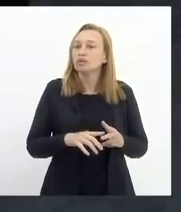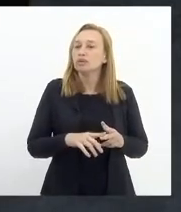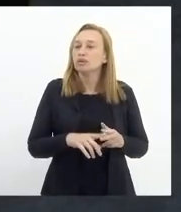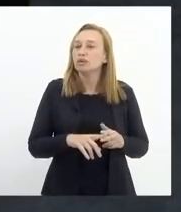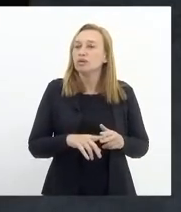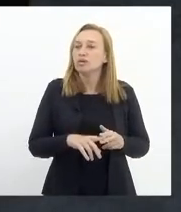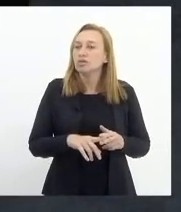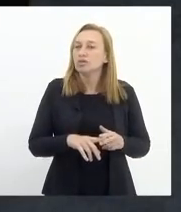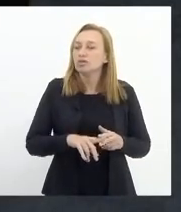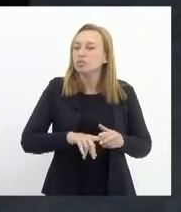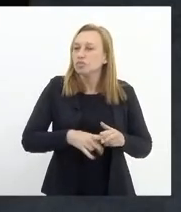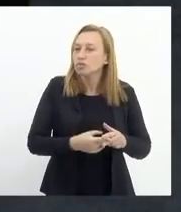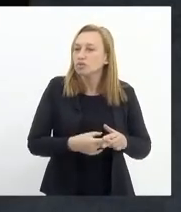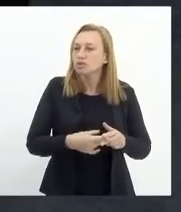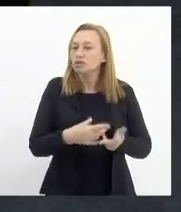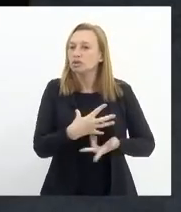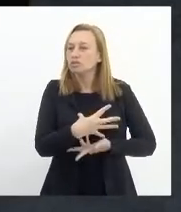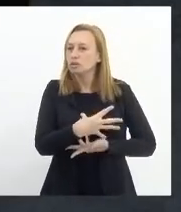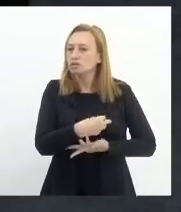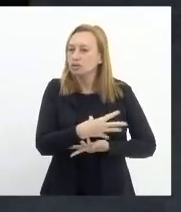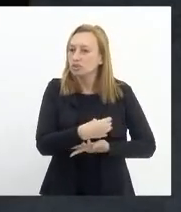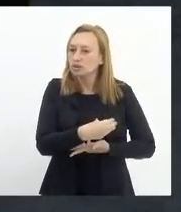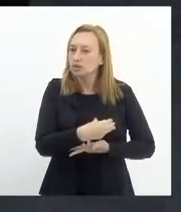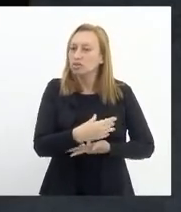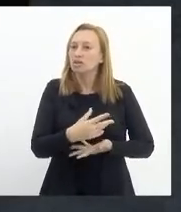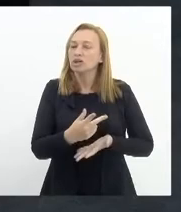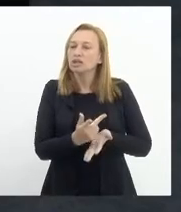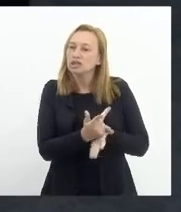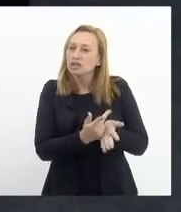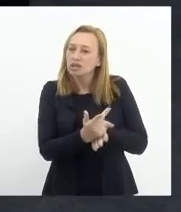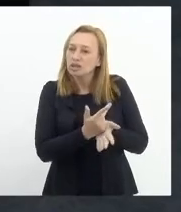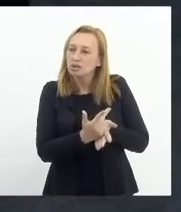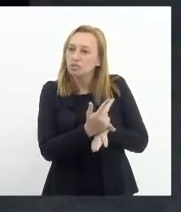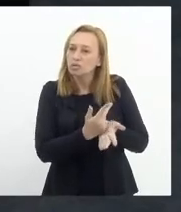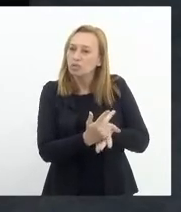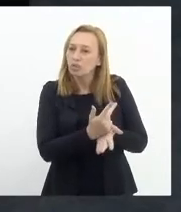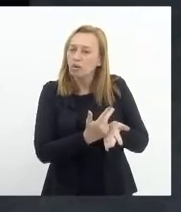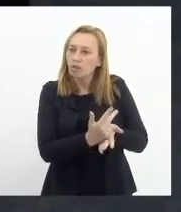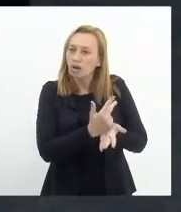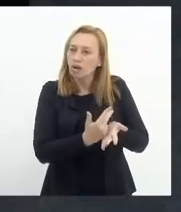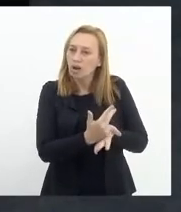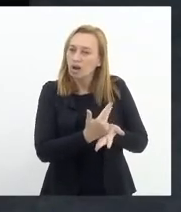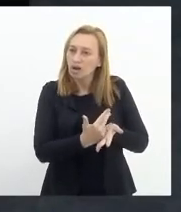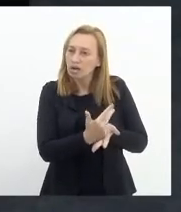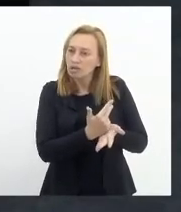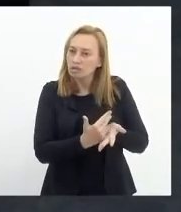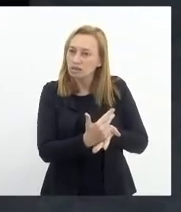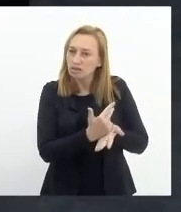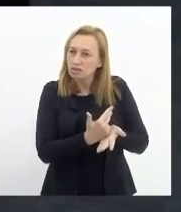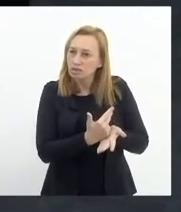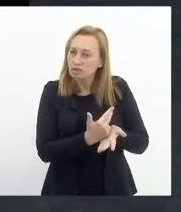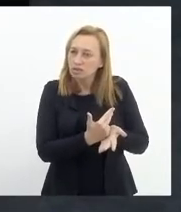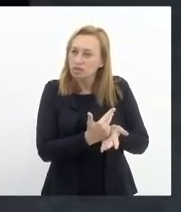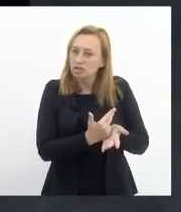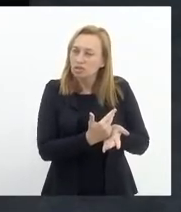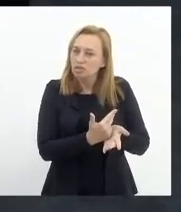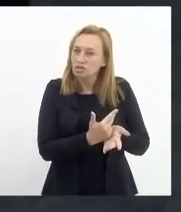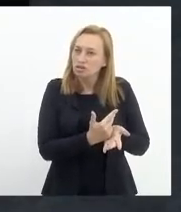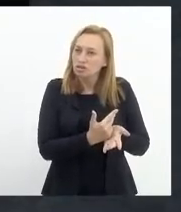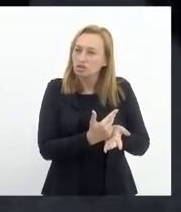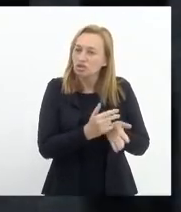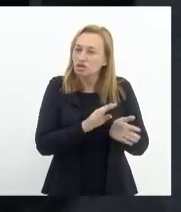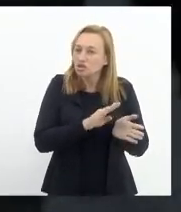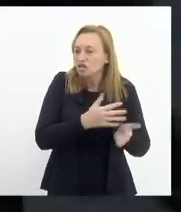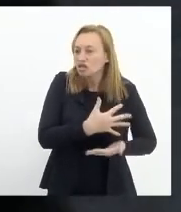dessas mulheres, que fazem, inclusive, tatuagens para que o processo de mutilação que muitas